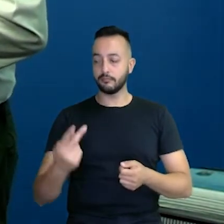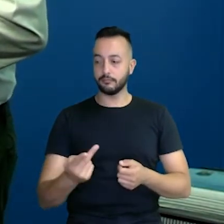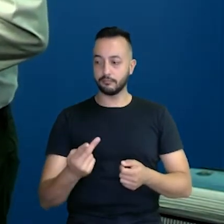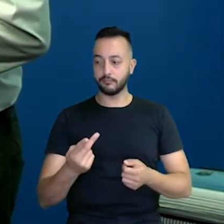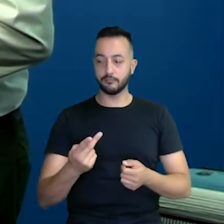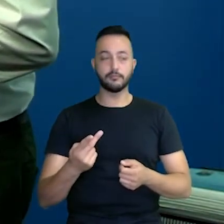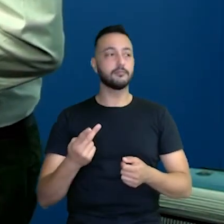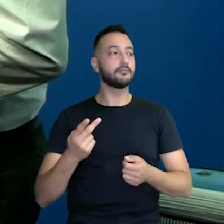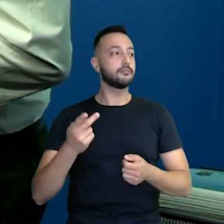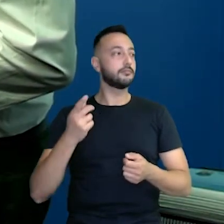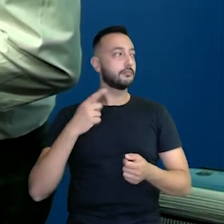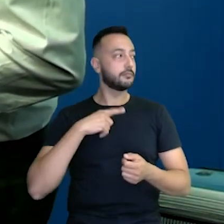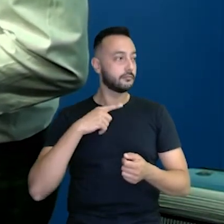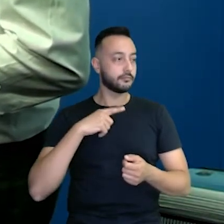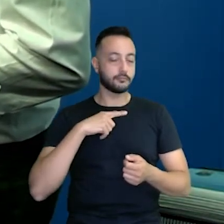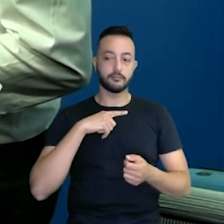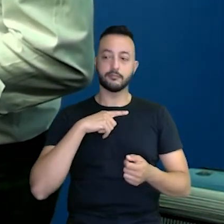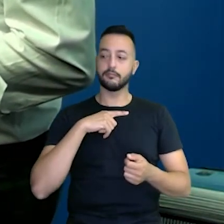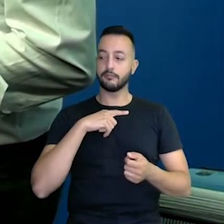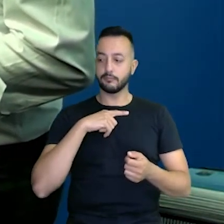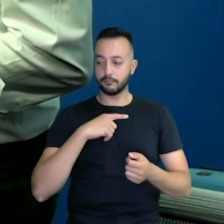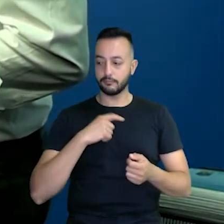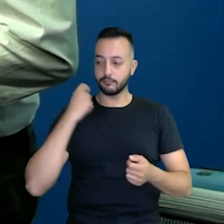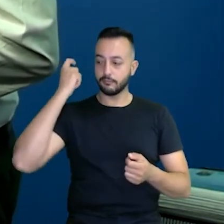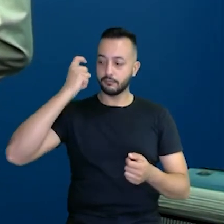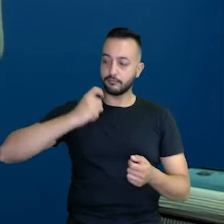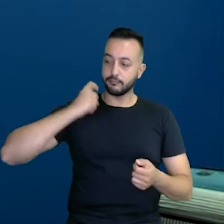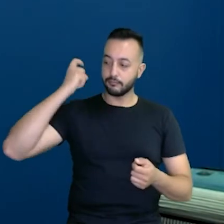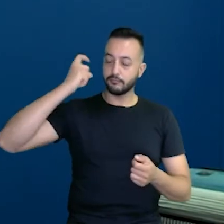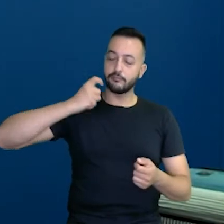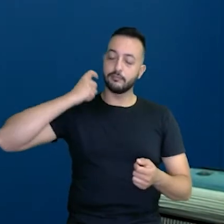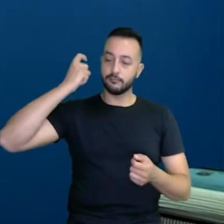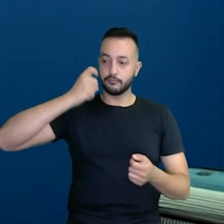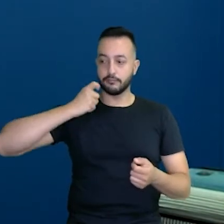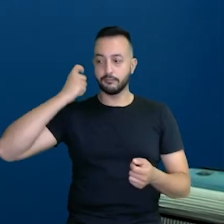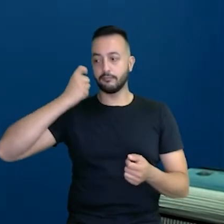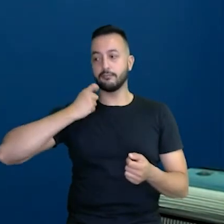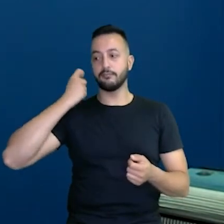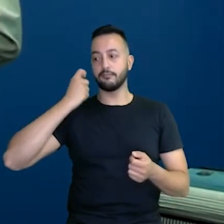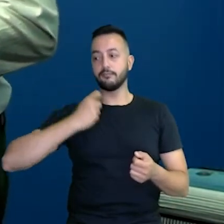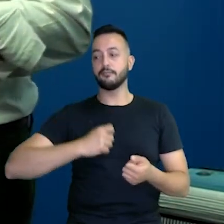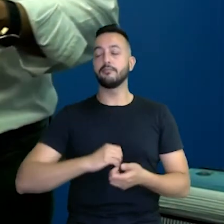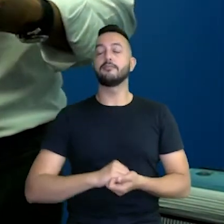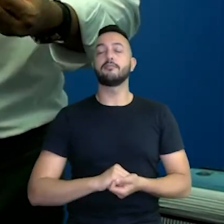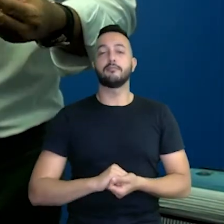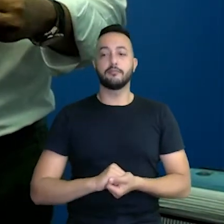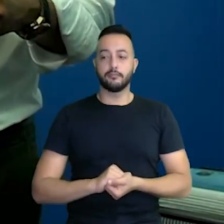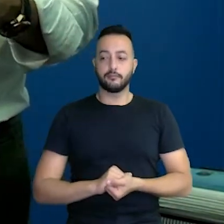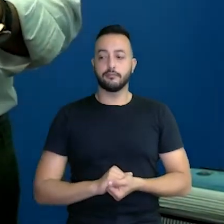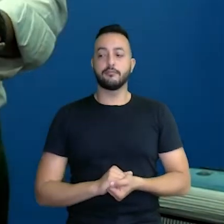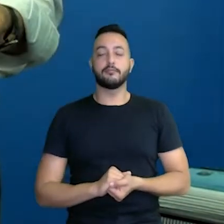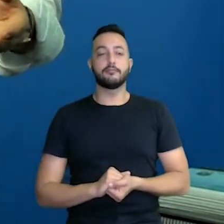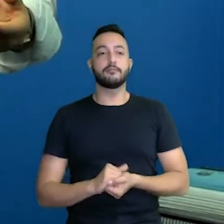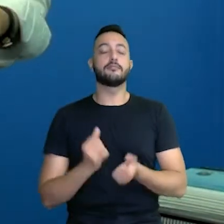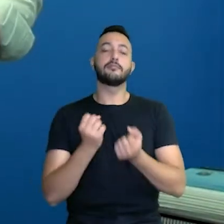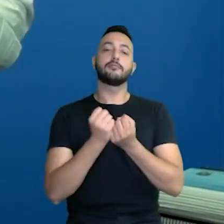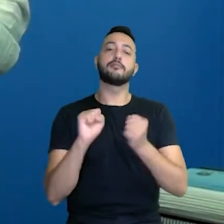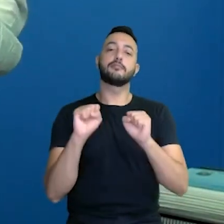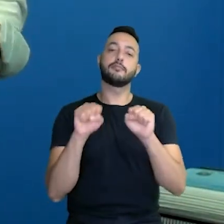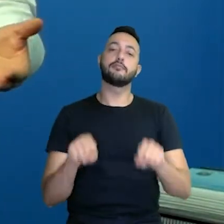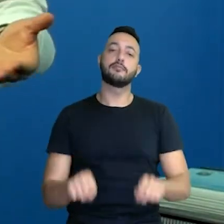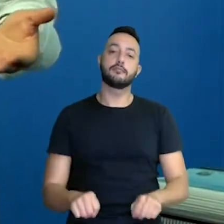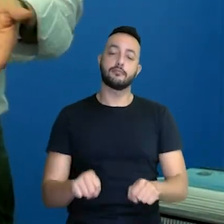tem a preocupação de fazer o sistema